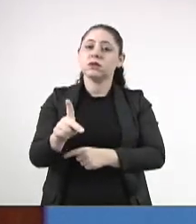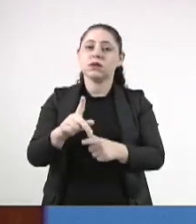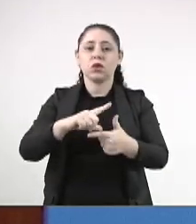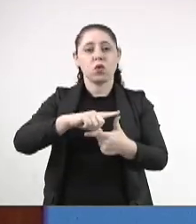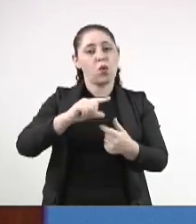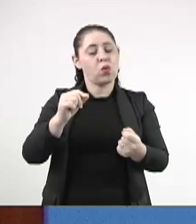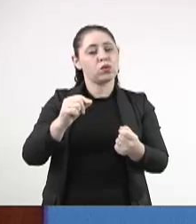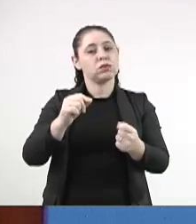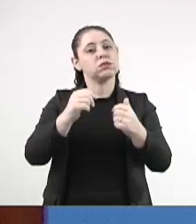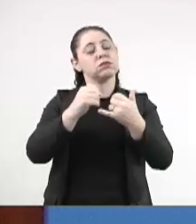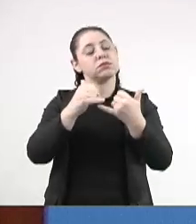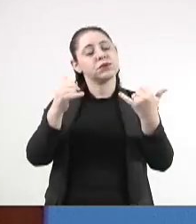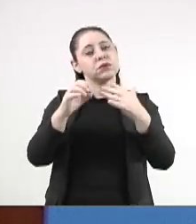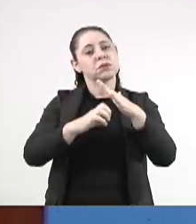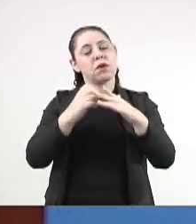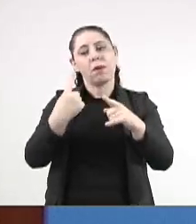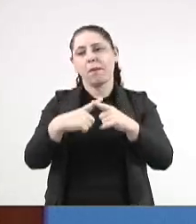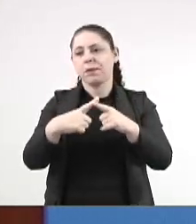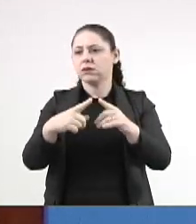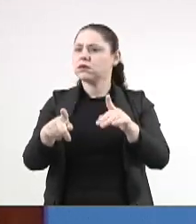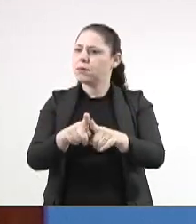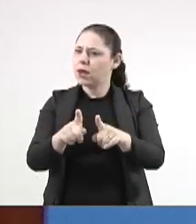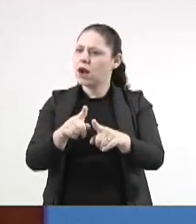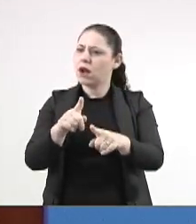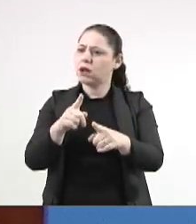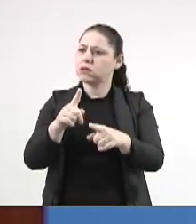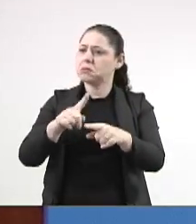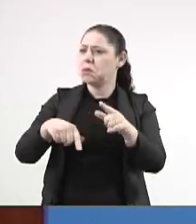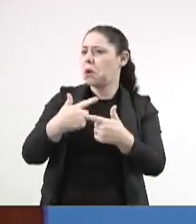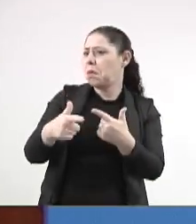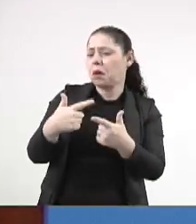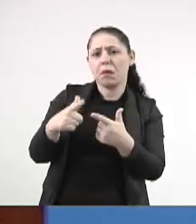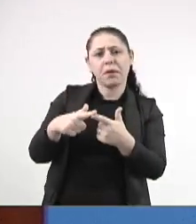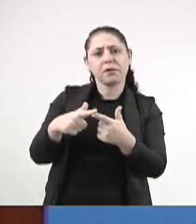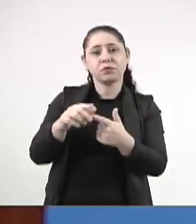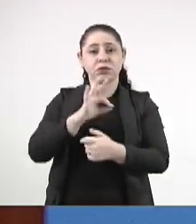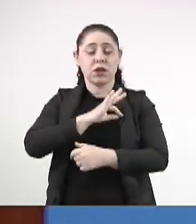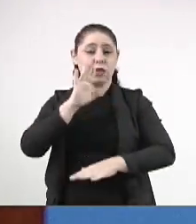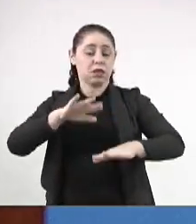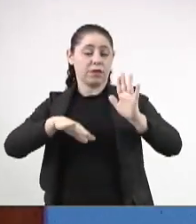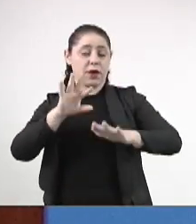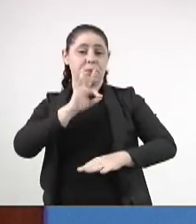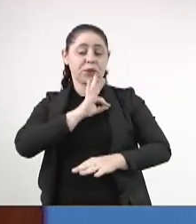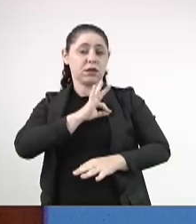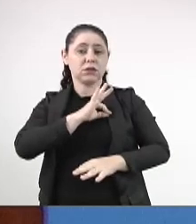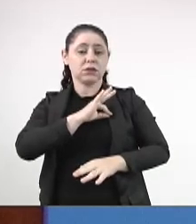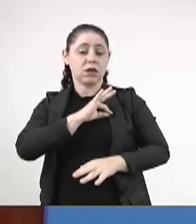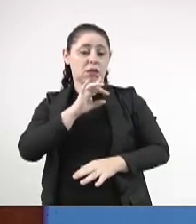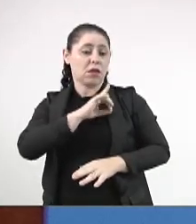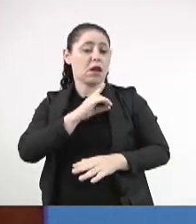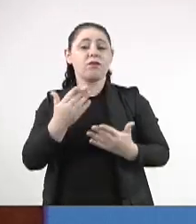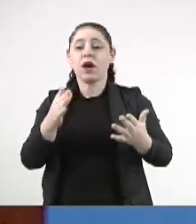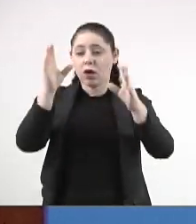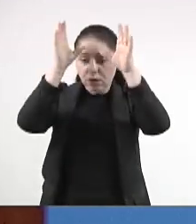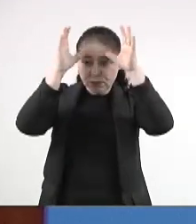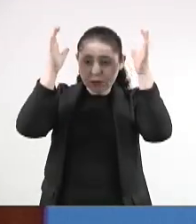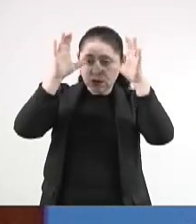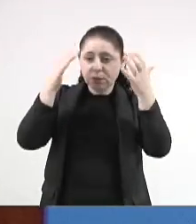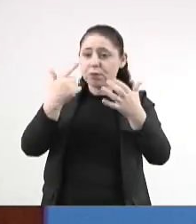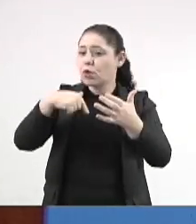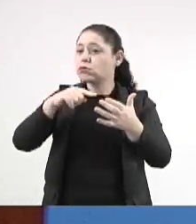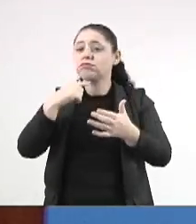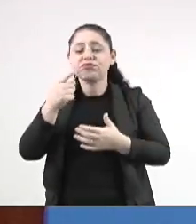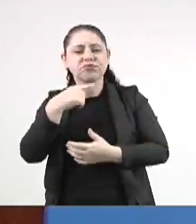porque também é um caso de polícia. Quer dizer, alguém tem que dar um jeito nisso, talvez a polícia, delegado de Caravina. Porque ninguém,